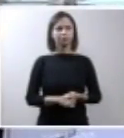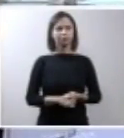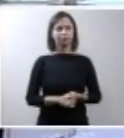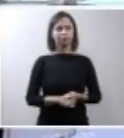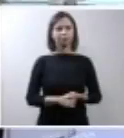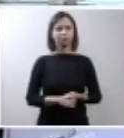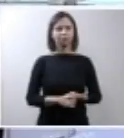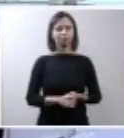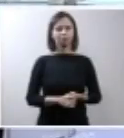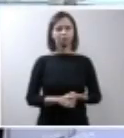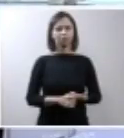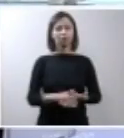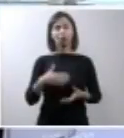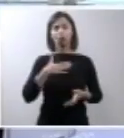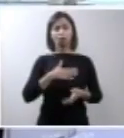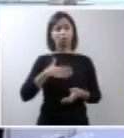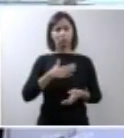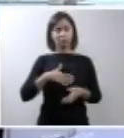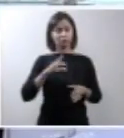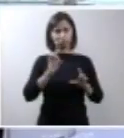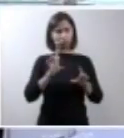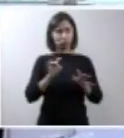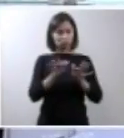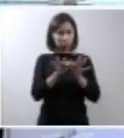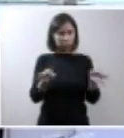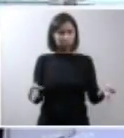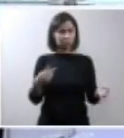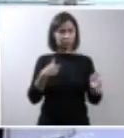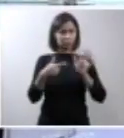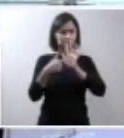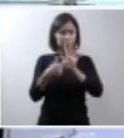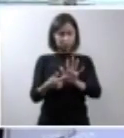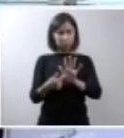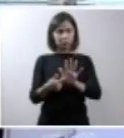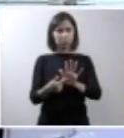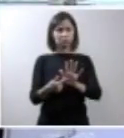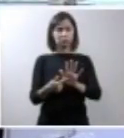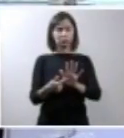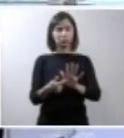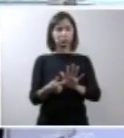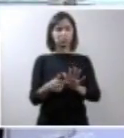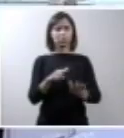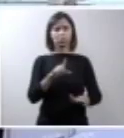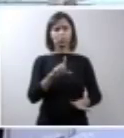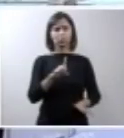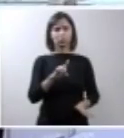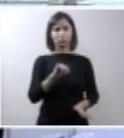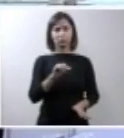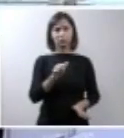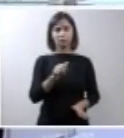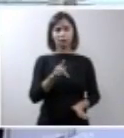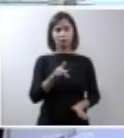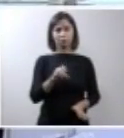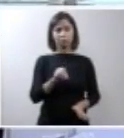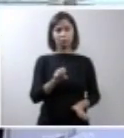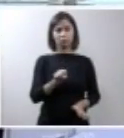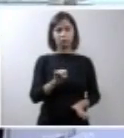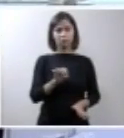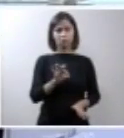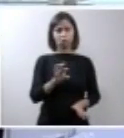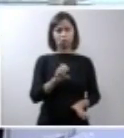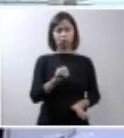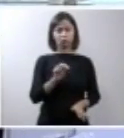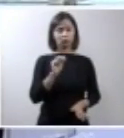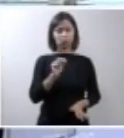gostaria apenas de estar aqui mostrando para vocês através desse diapositivo que a gestação